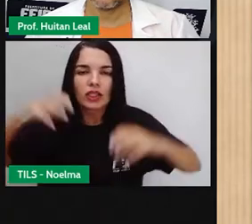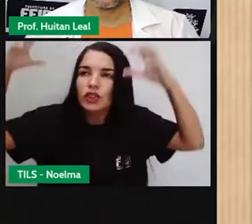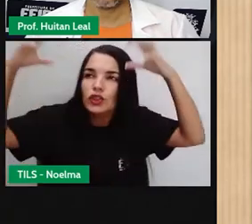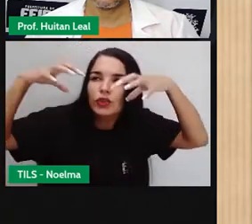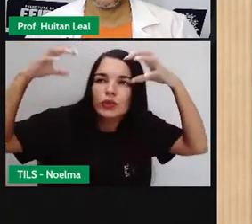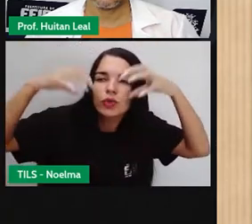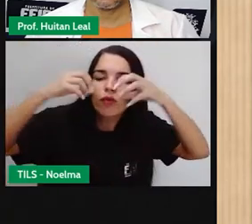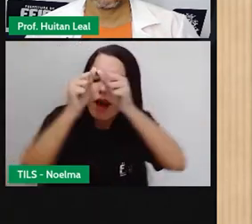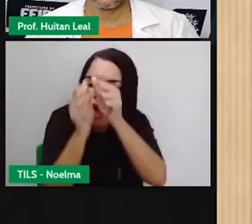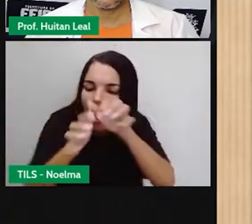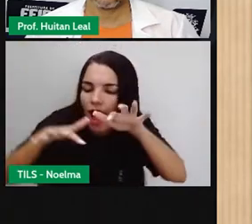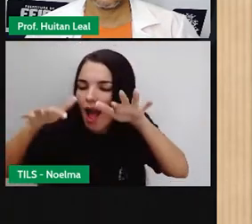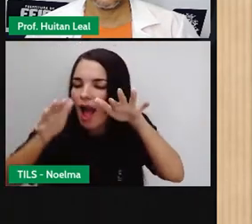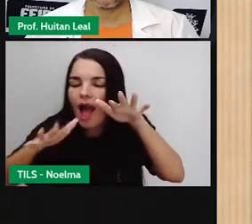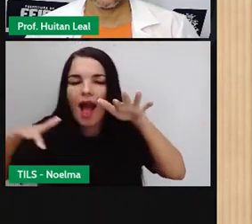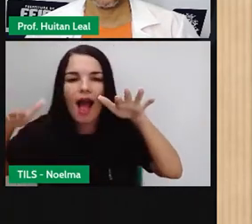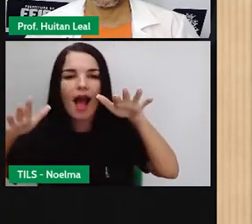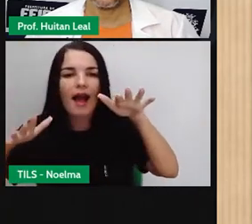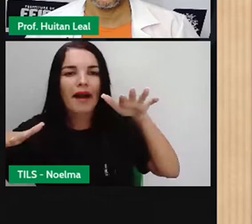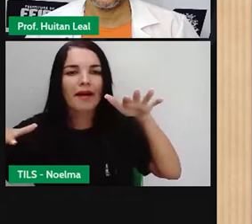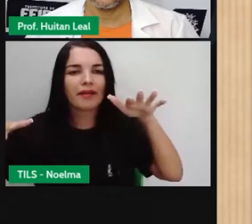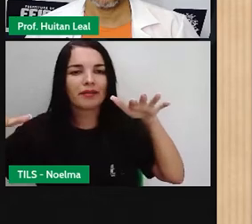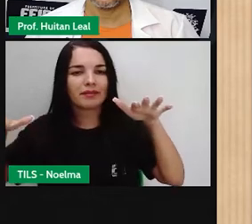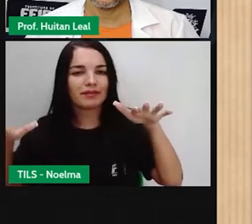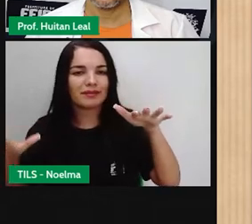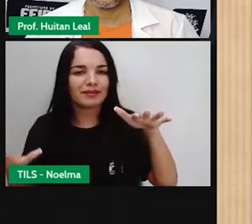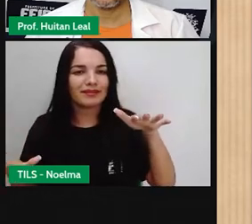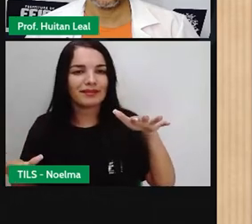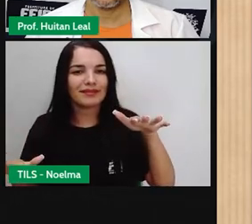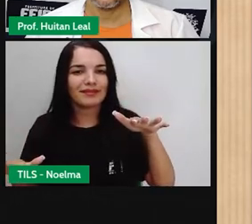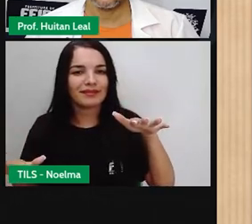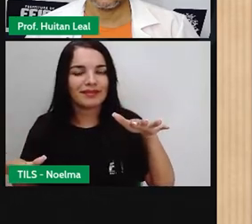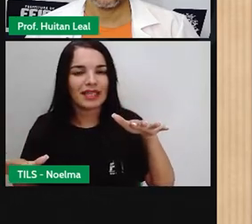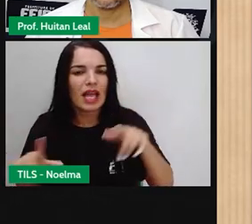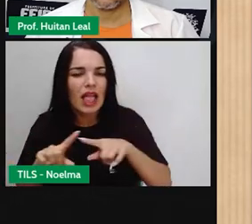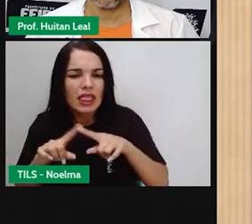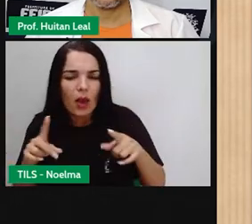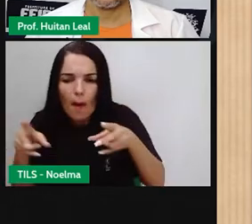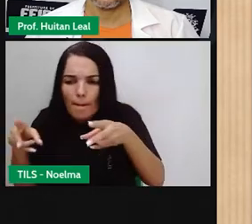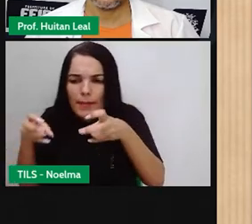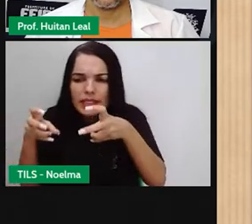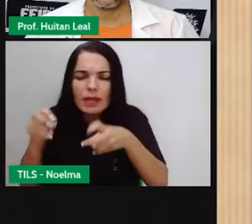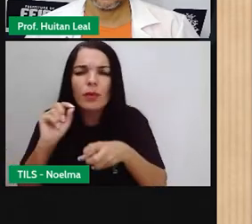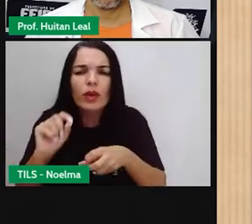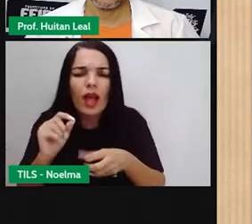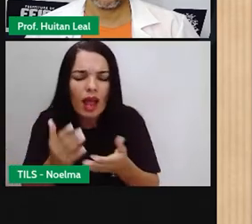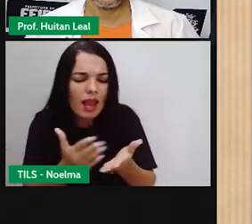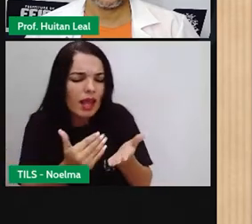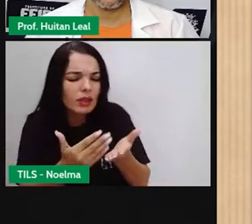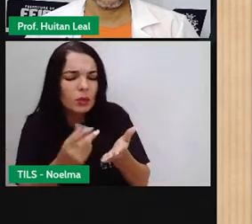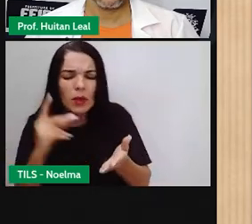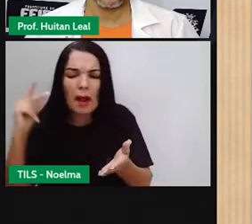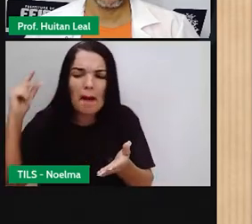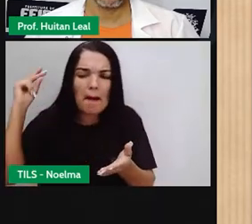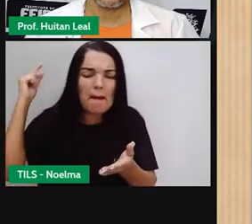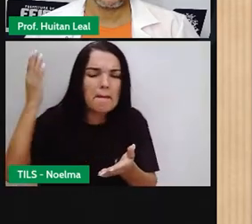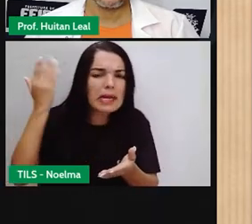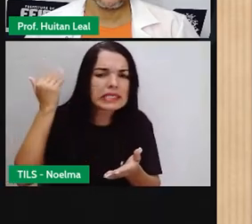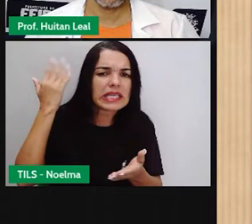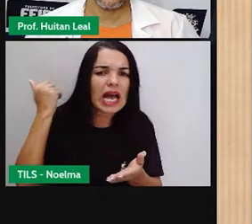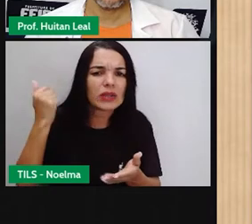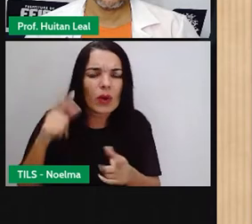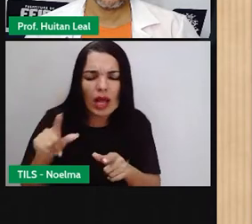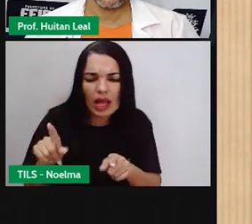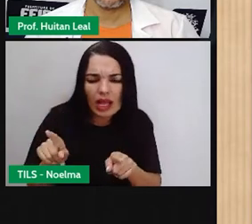Então, perceba que, numa época em que o acesso à leitura era mais restrito, Castro Alves já preconizava o